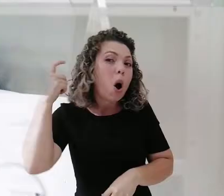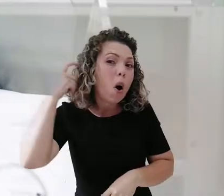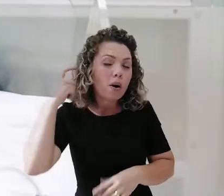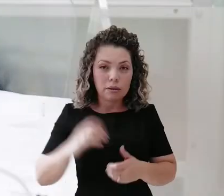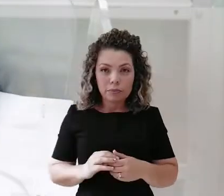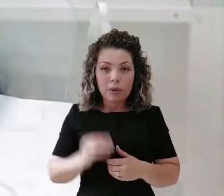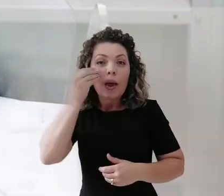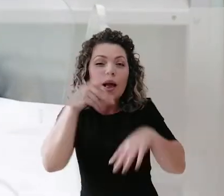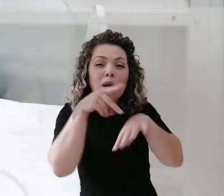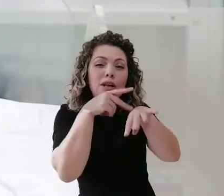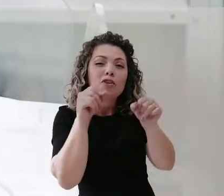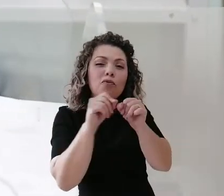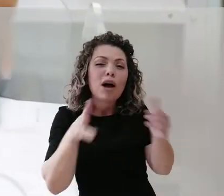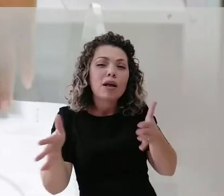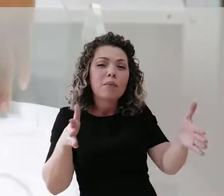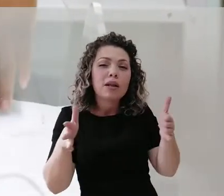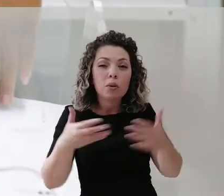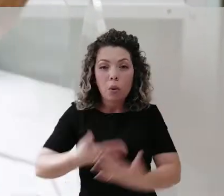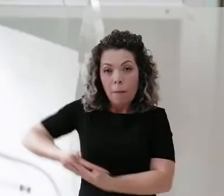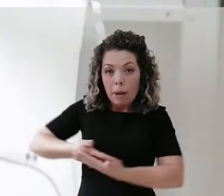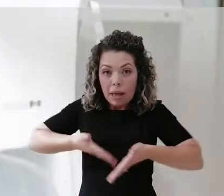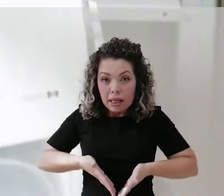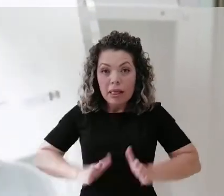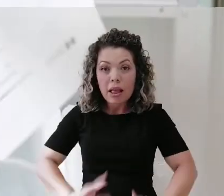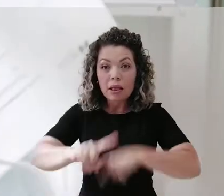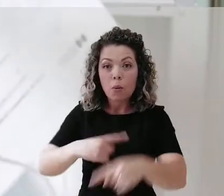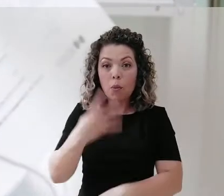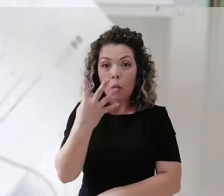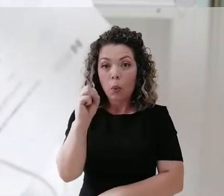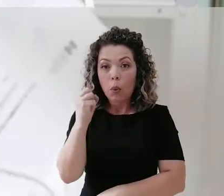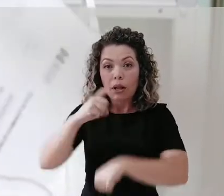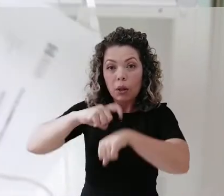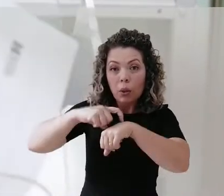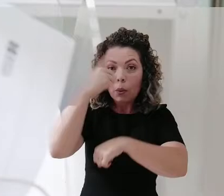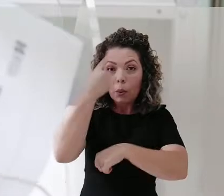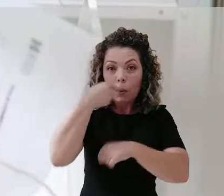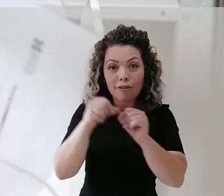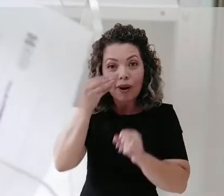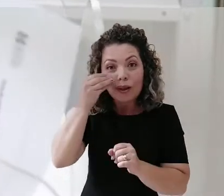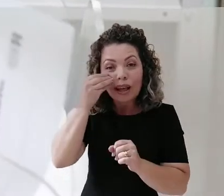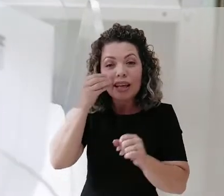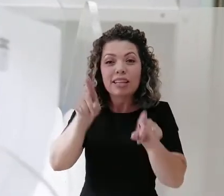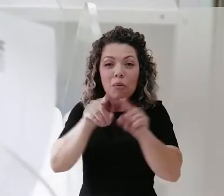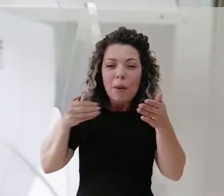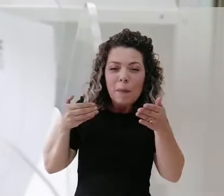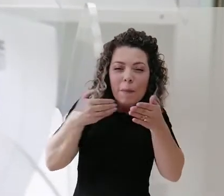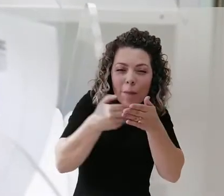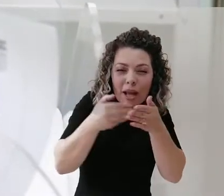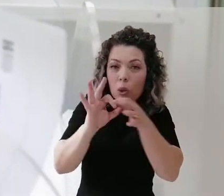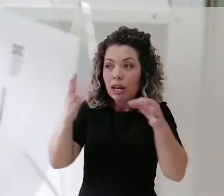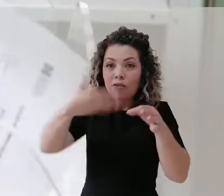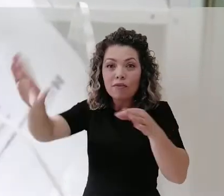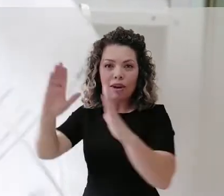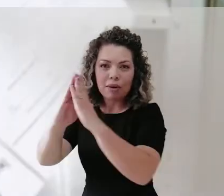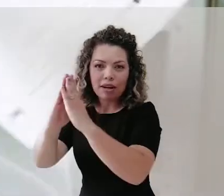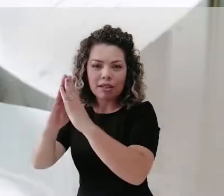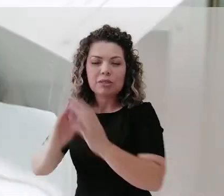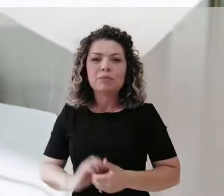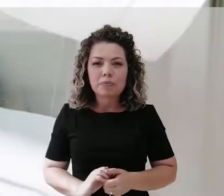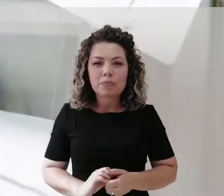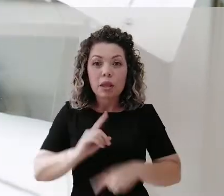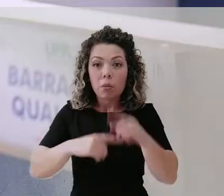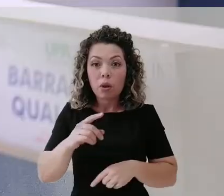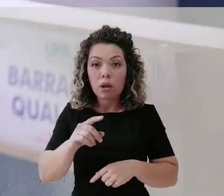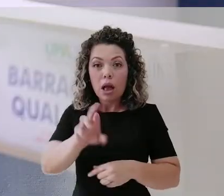orelhinha. No teste do pezinho, ele é realizado com 48 horas após o nascimento do bebê e alguns momentos antes da alta